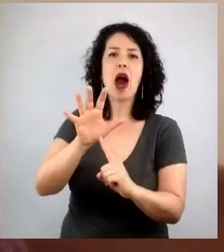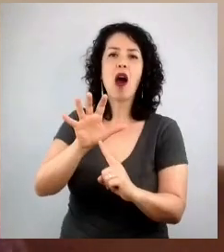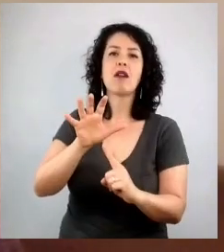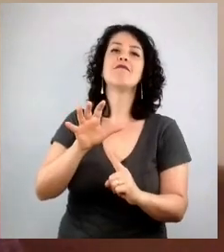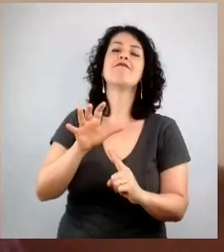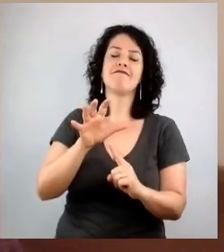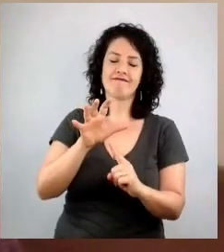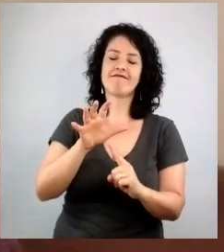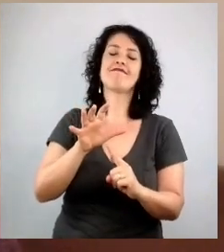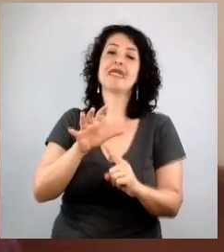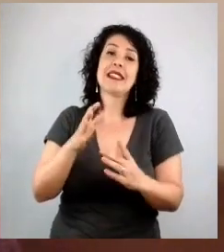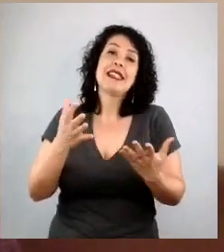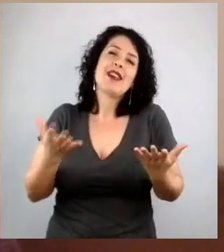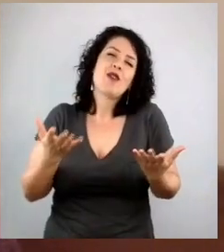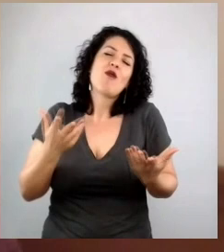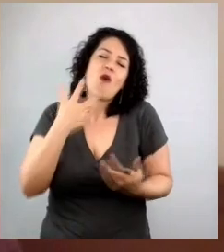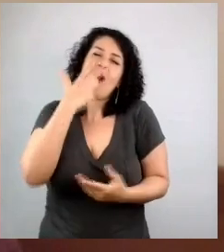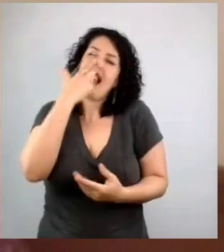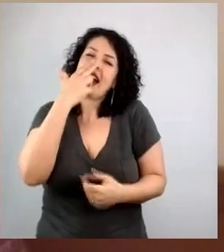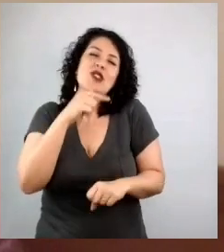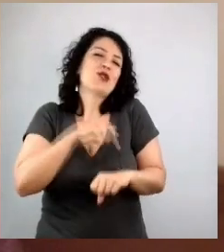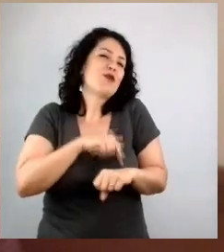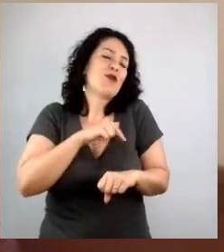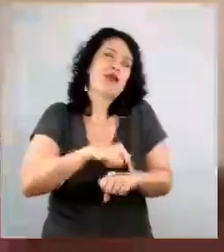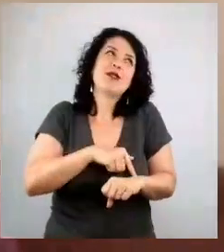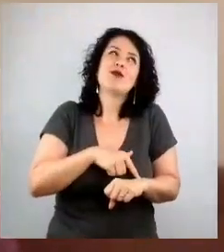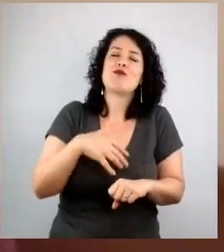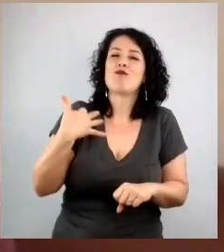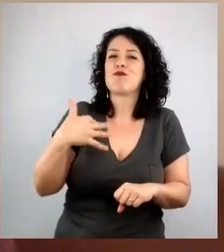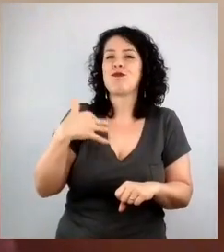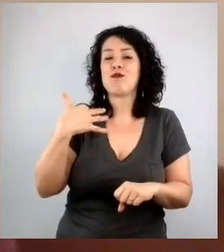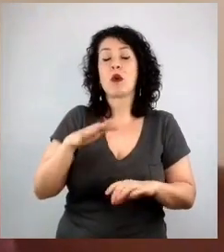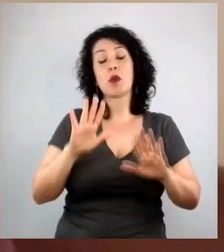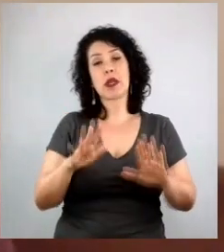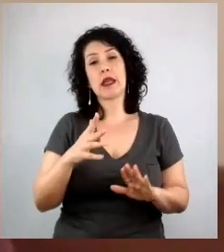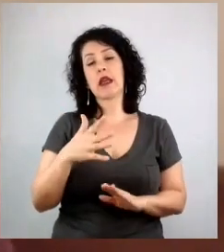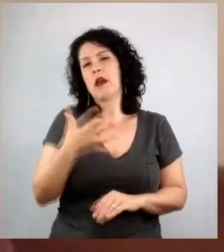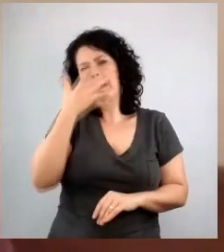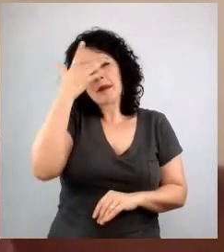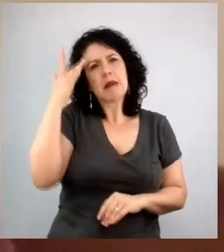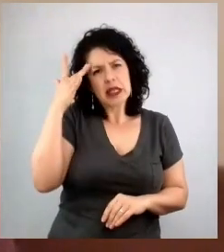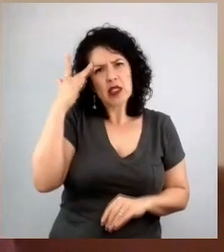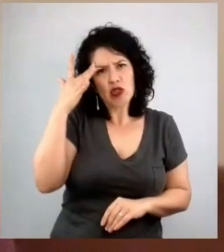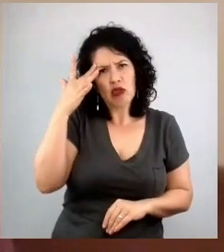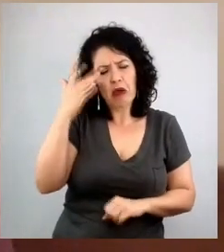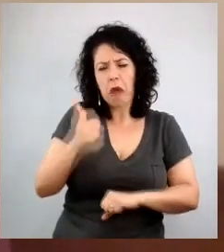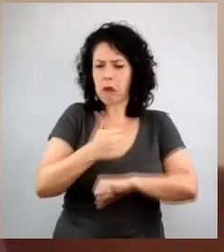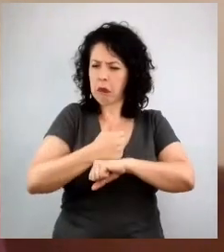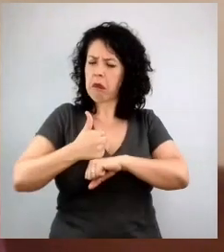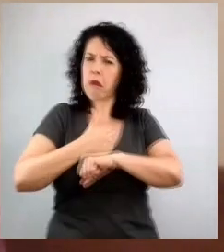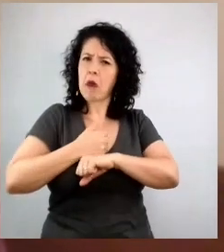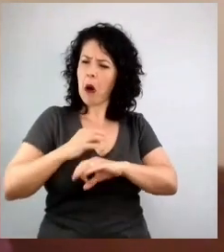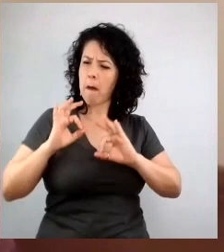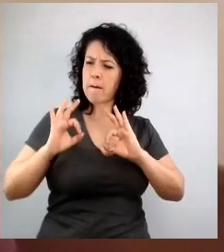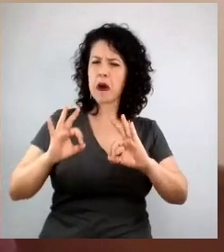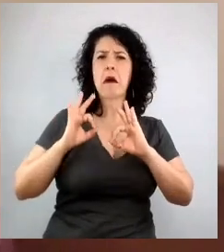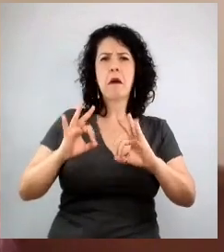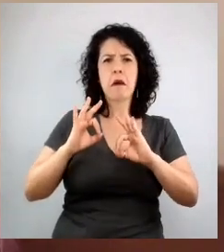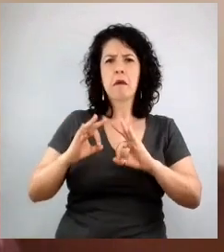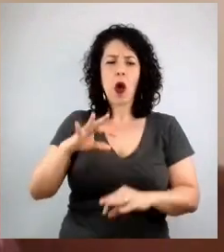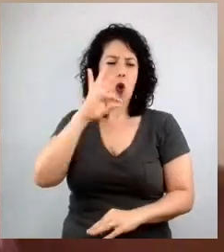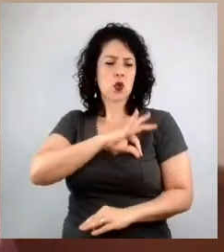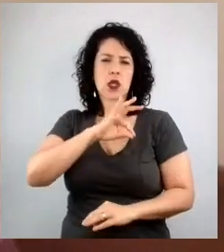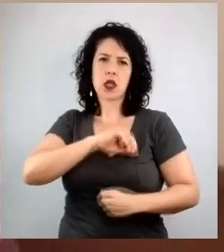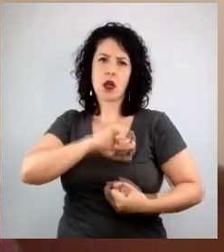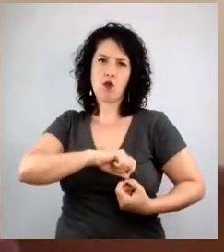uma coisa com as pessoas muito talentosas é que, assim, ser talentoso, você ser excepcionadamente talentoso paga muito bem. A